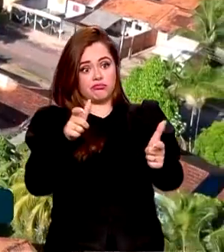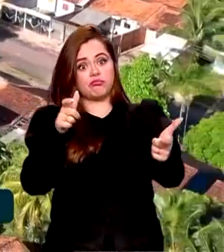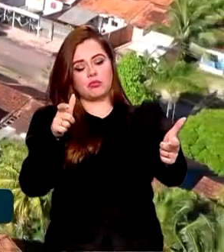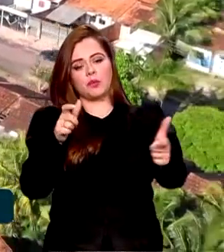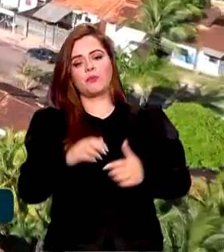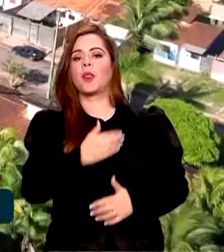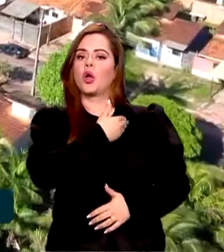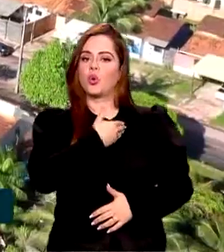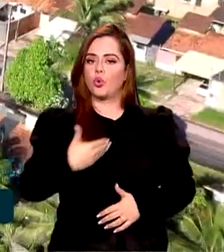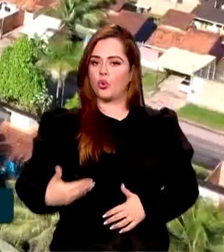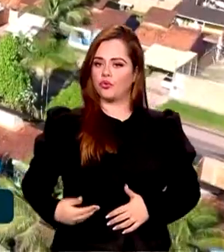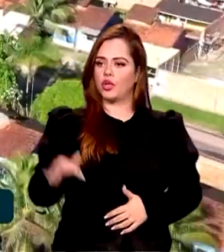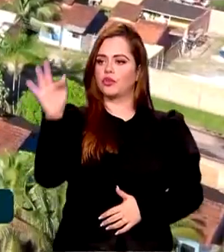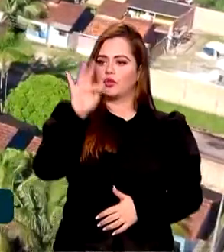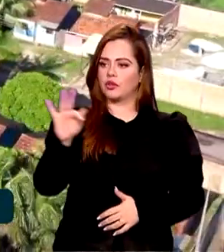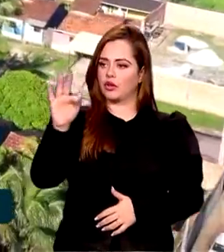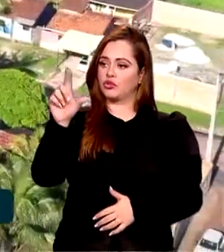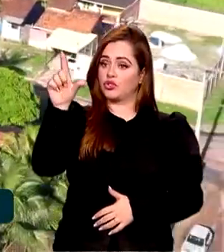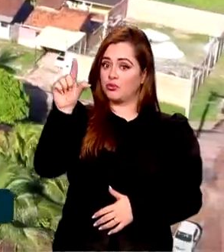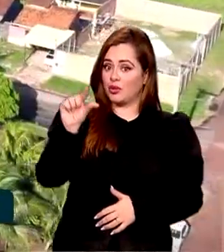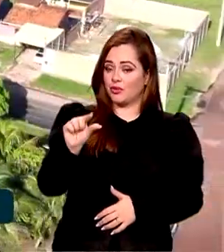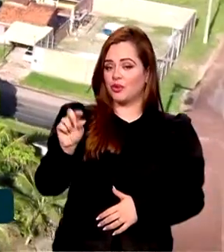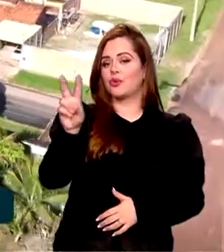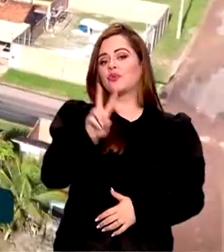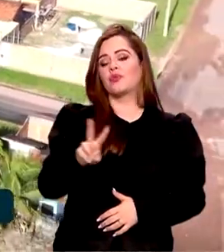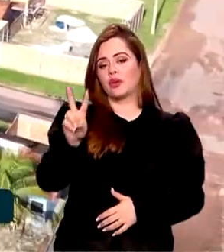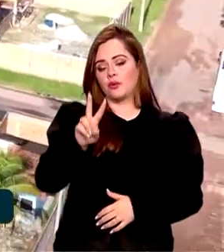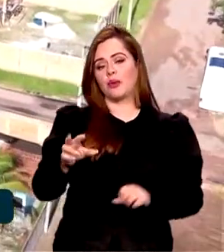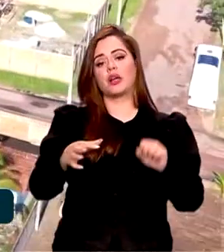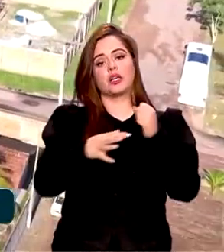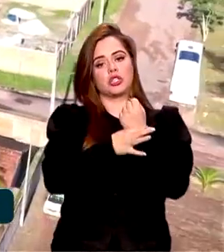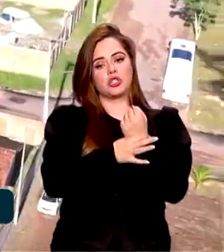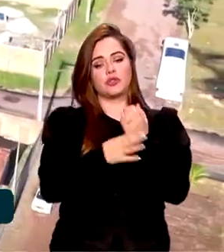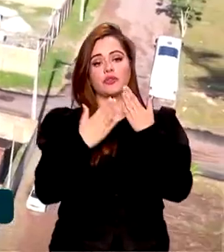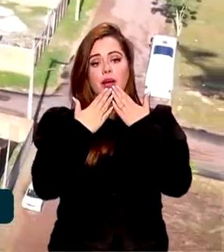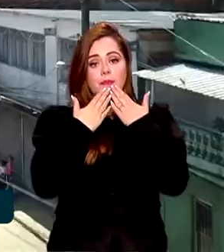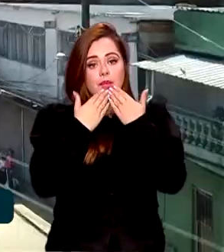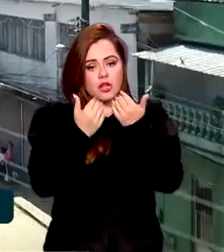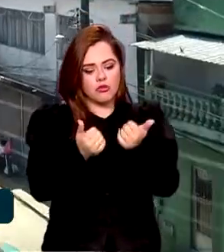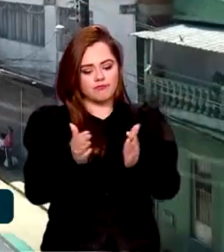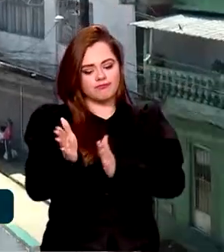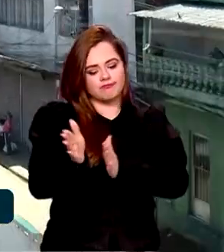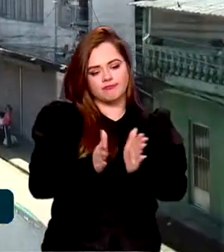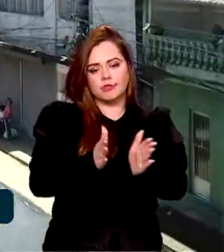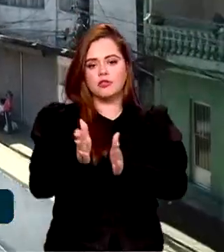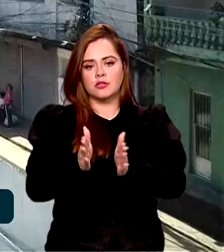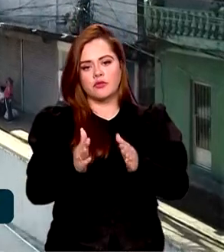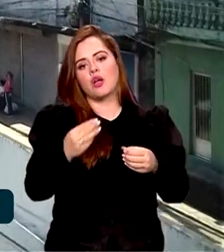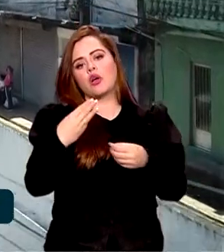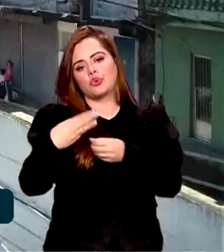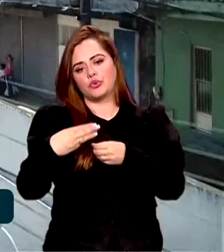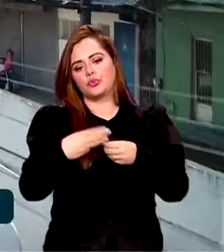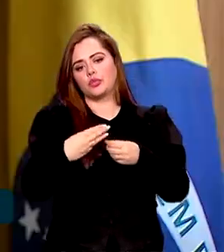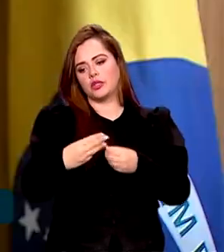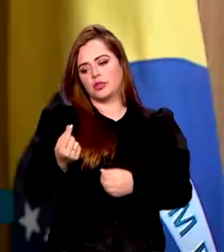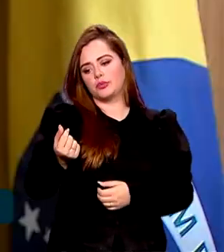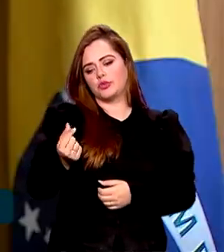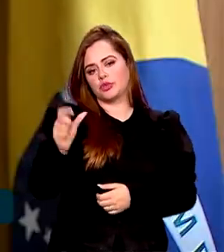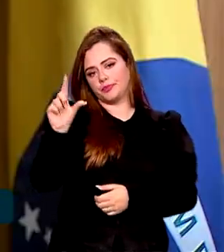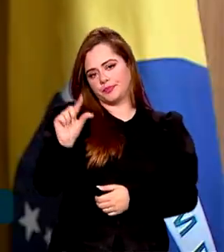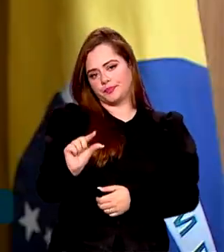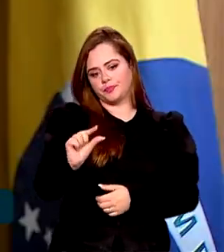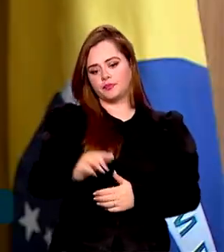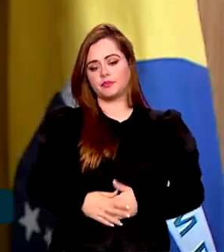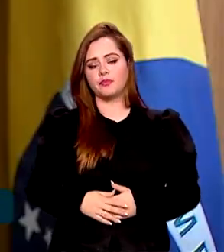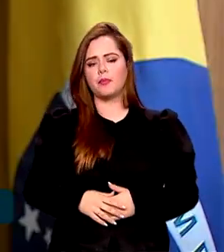governo federal reduziu o valor para as garantias ficarem mais acessíveis aos municípios com menos dinheiro. Para as